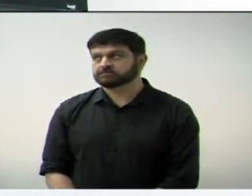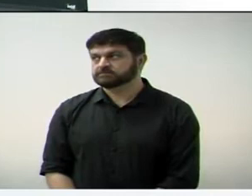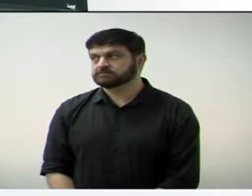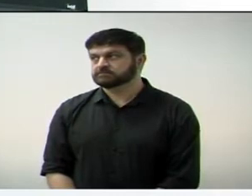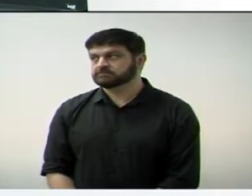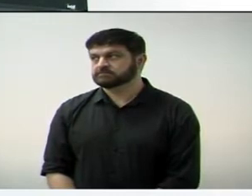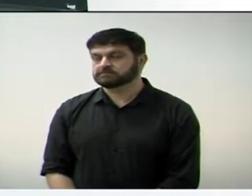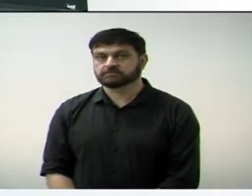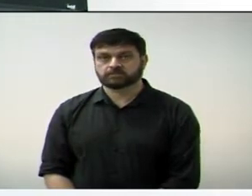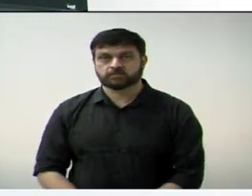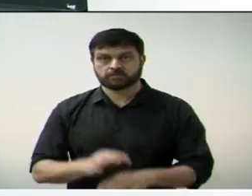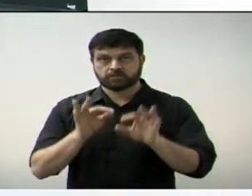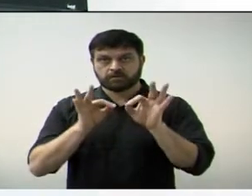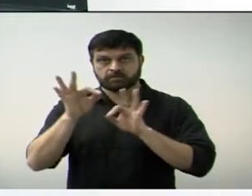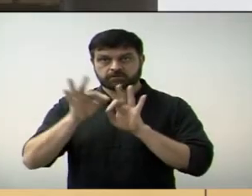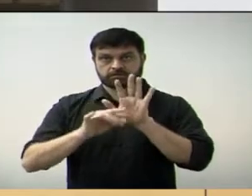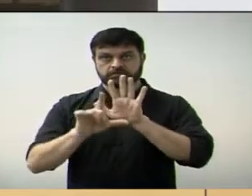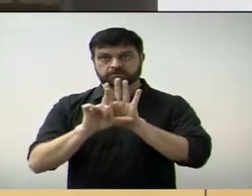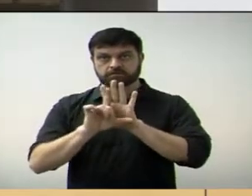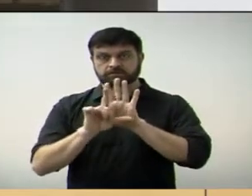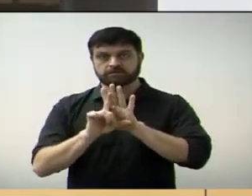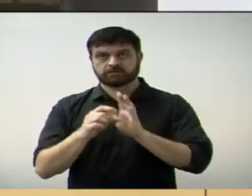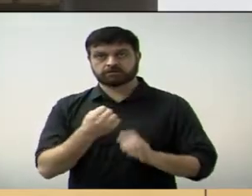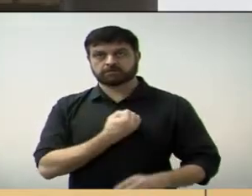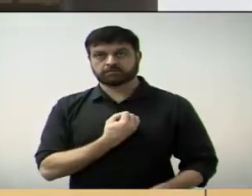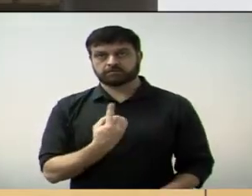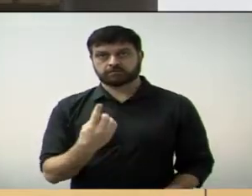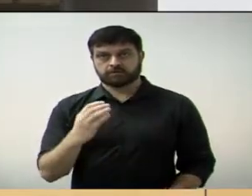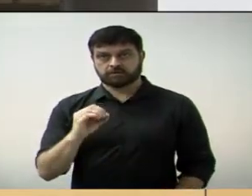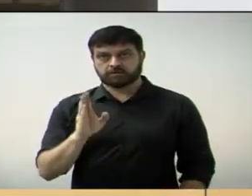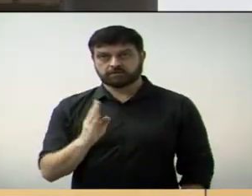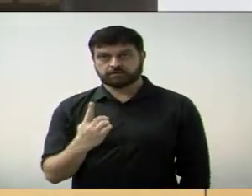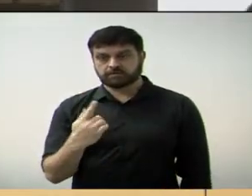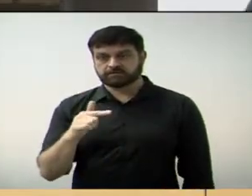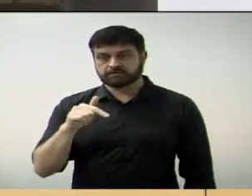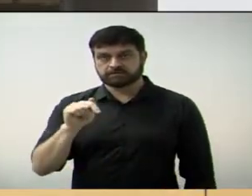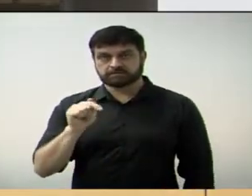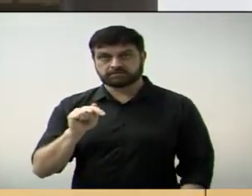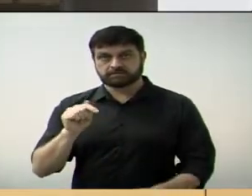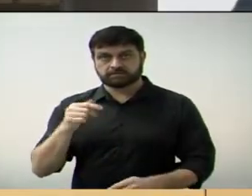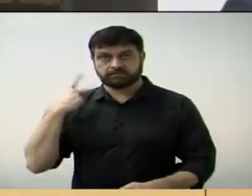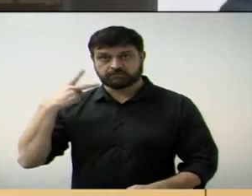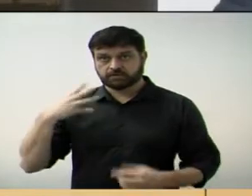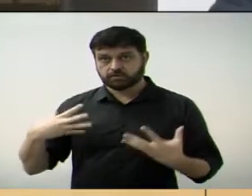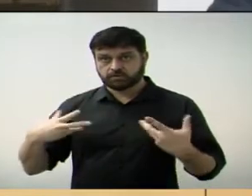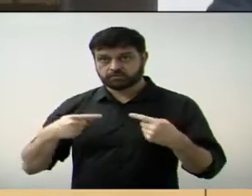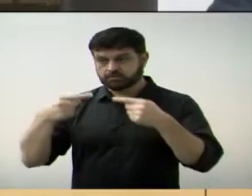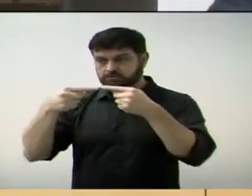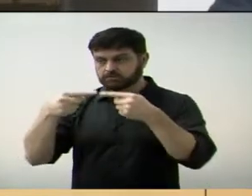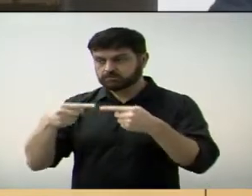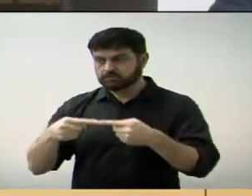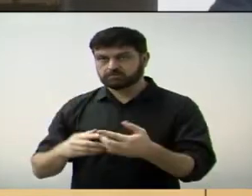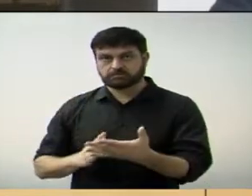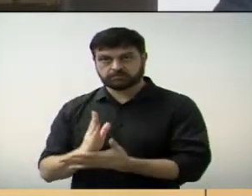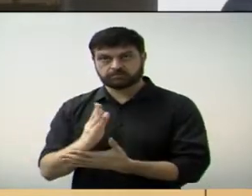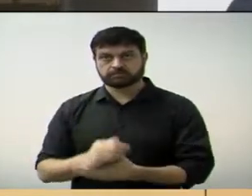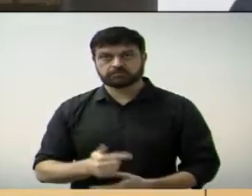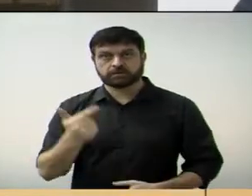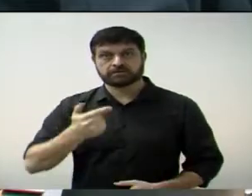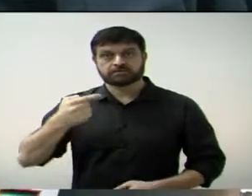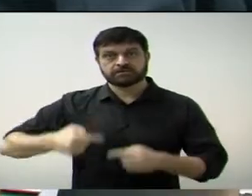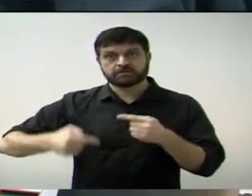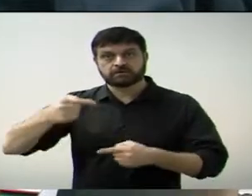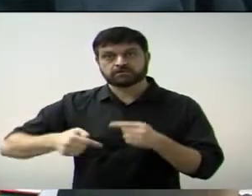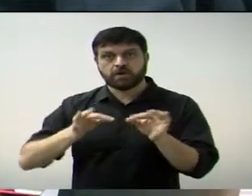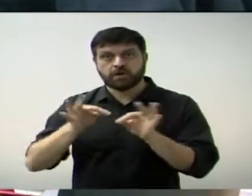O Projeto de Lei 10 de 2017 foi aprovado por unanimidade. Segundo a discussão do